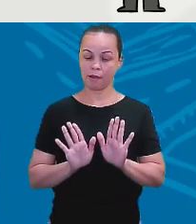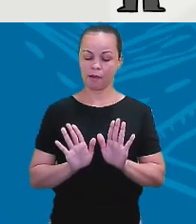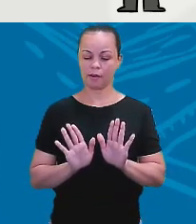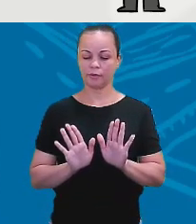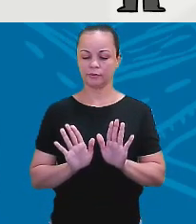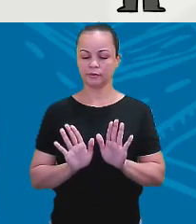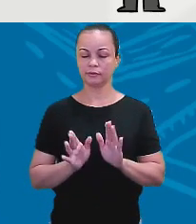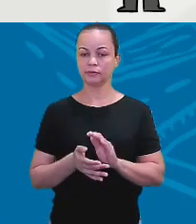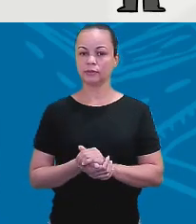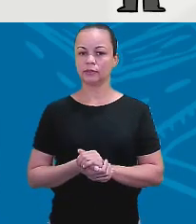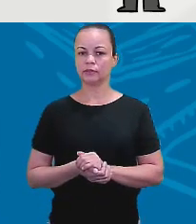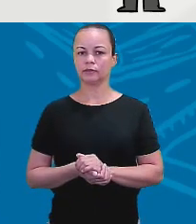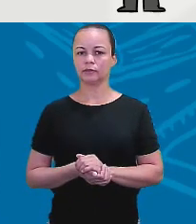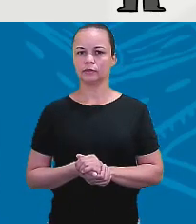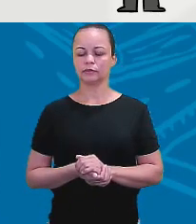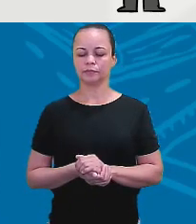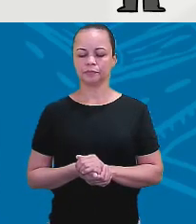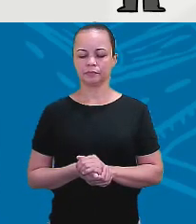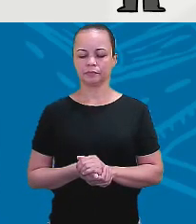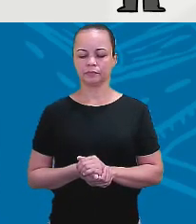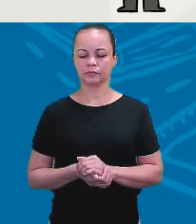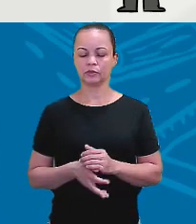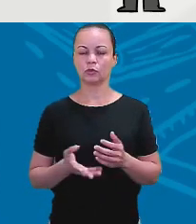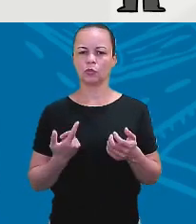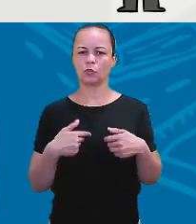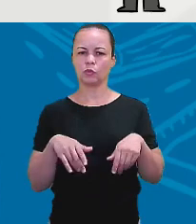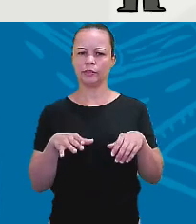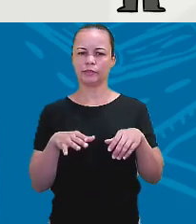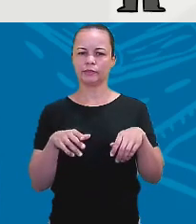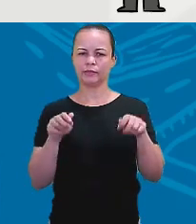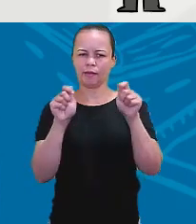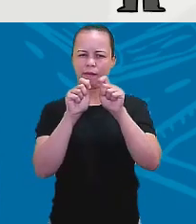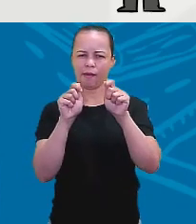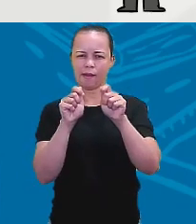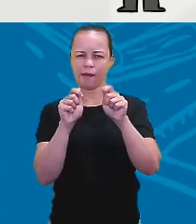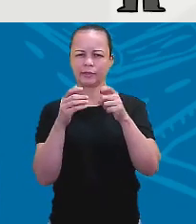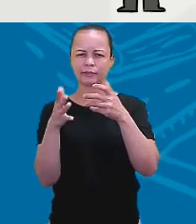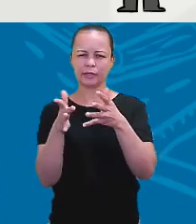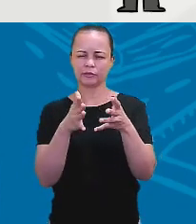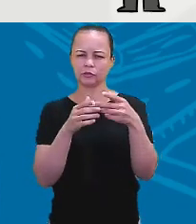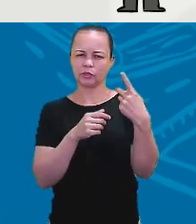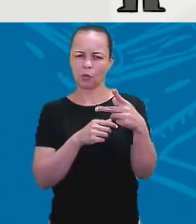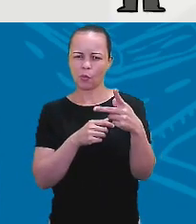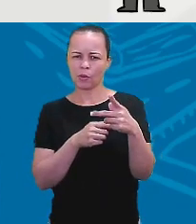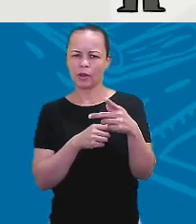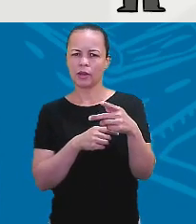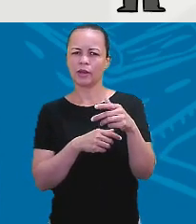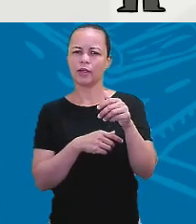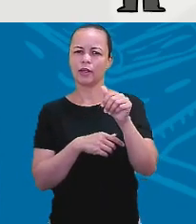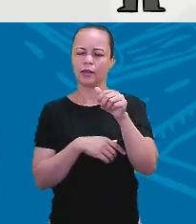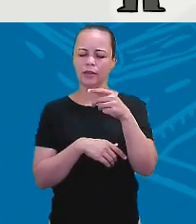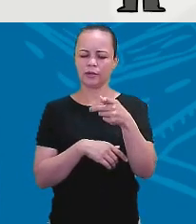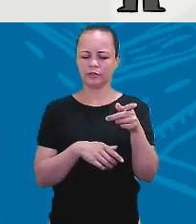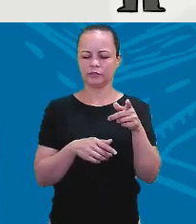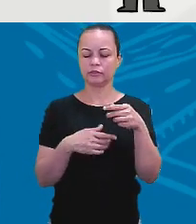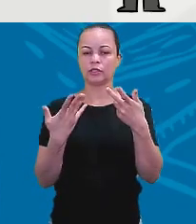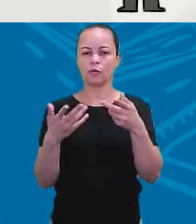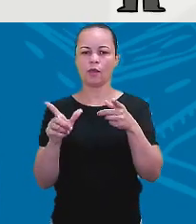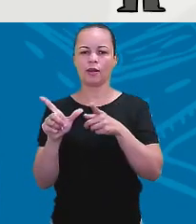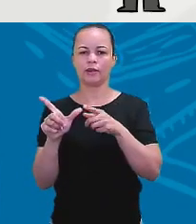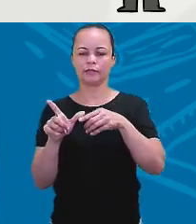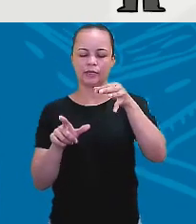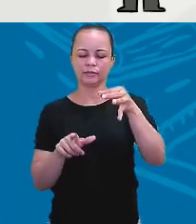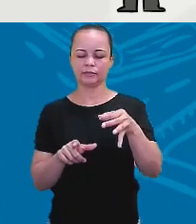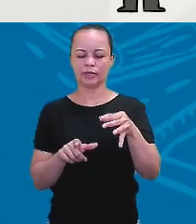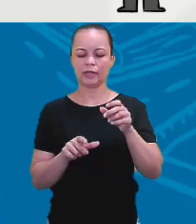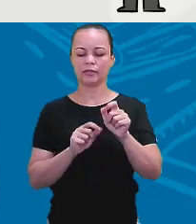Porém, aren't. Os arquitetos não são eles? Eles ou elas? Vê, a letra certa é